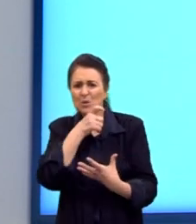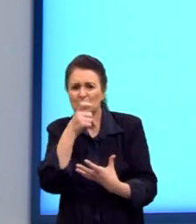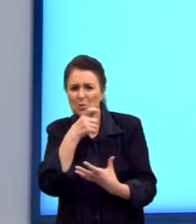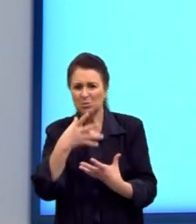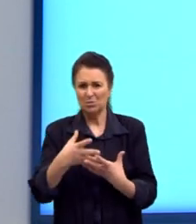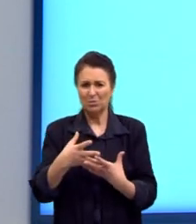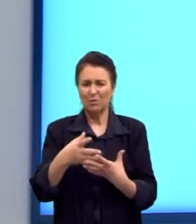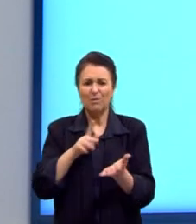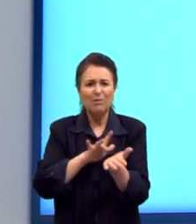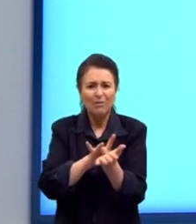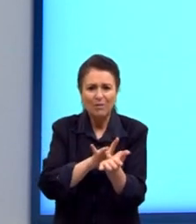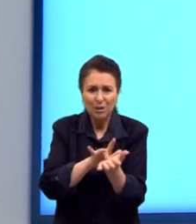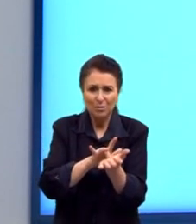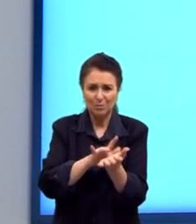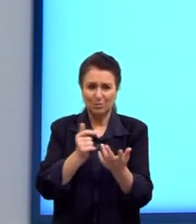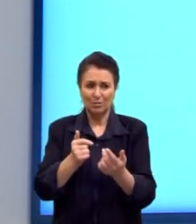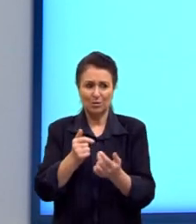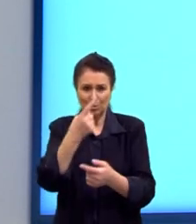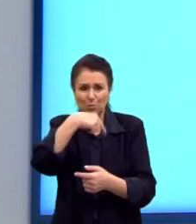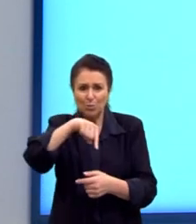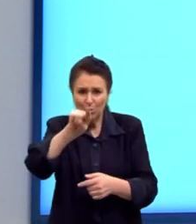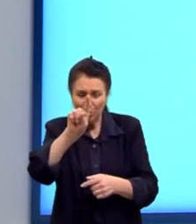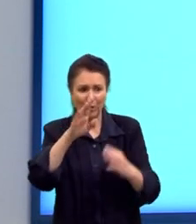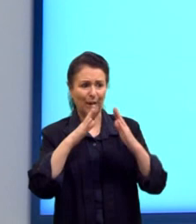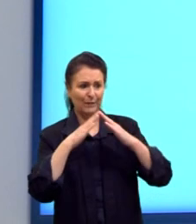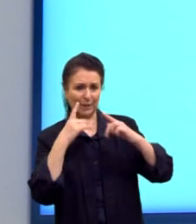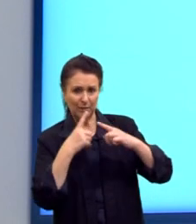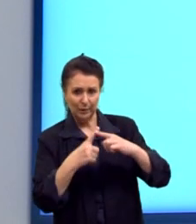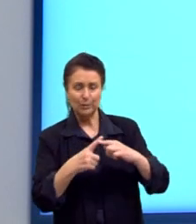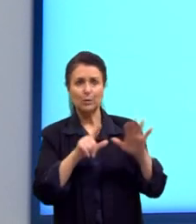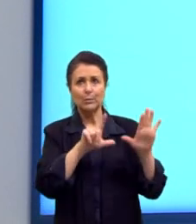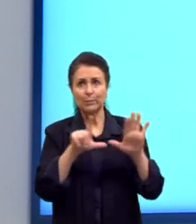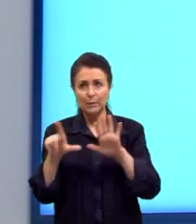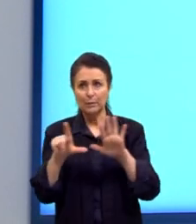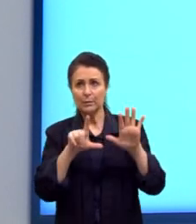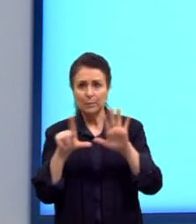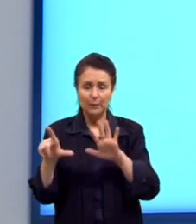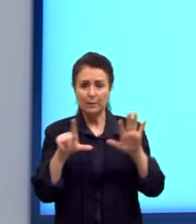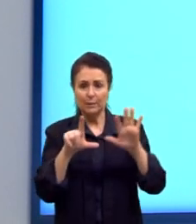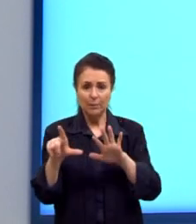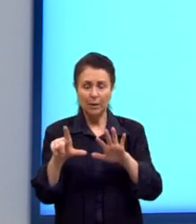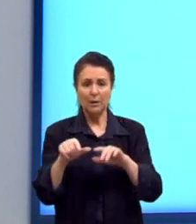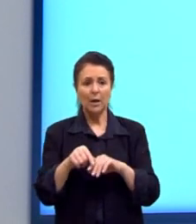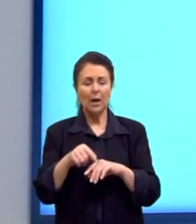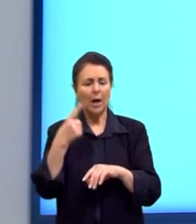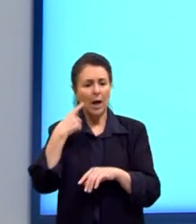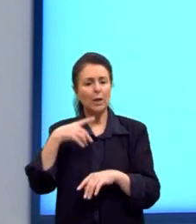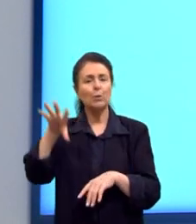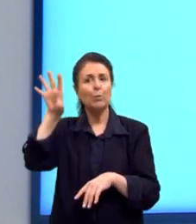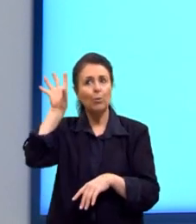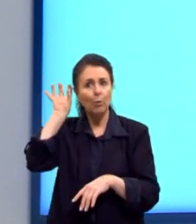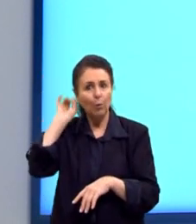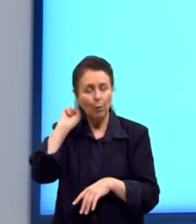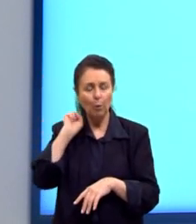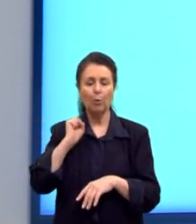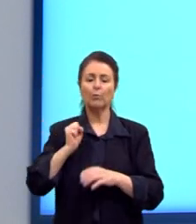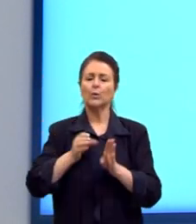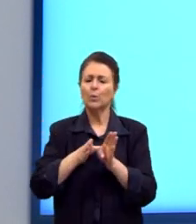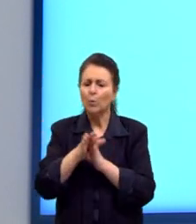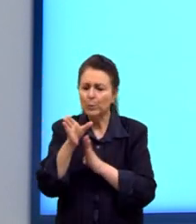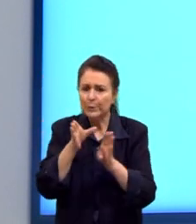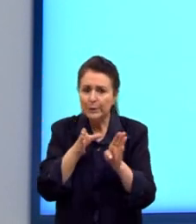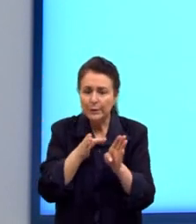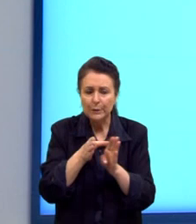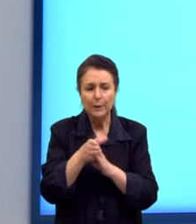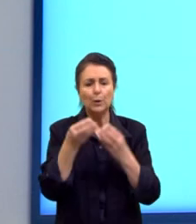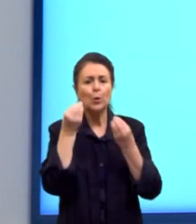você vai toda semana em um ambiente no qual você escuta como a pessoa deve agir. Mas,